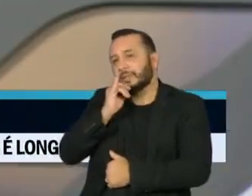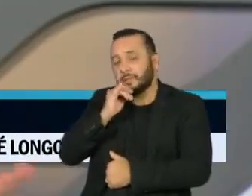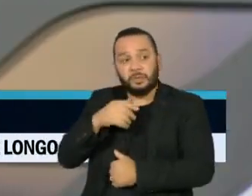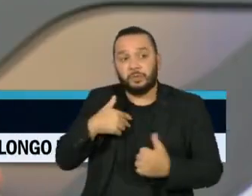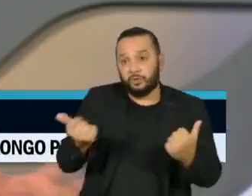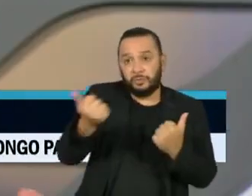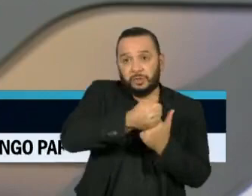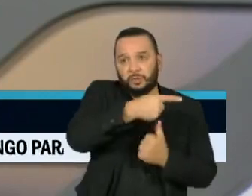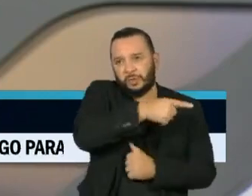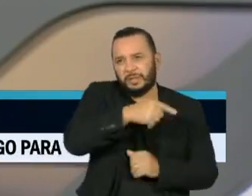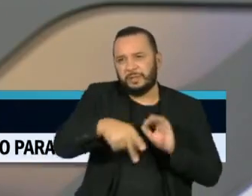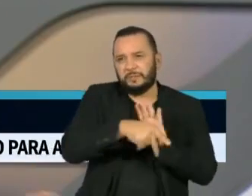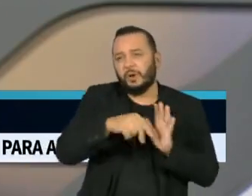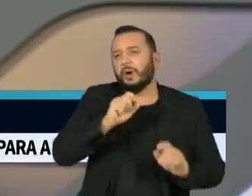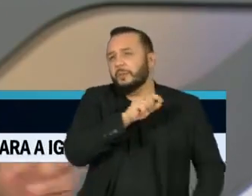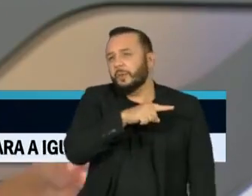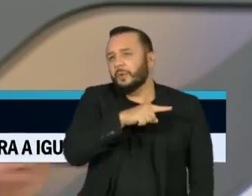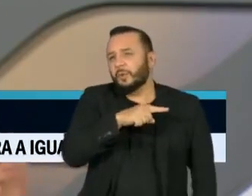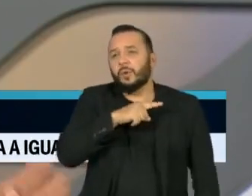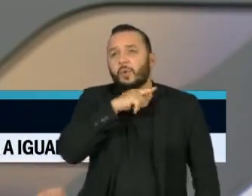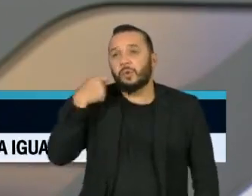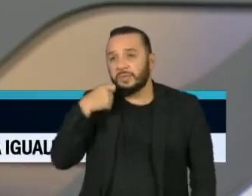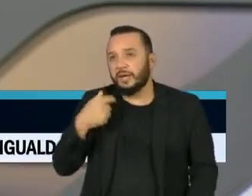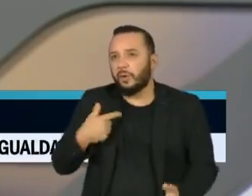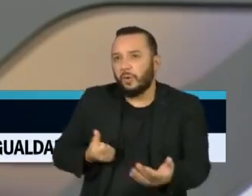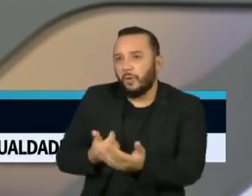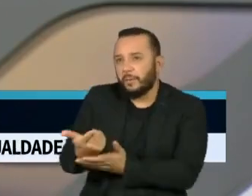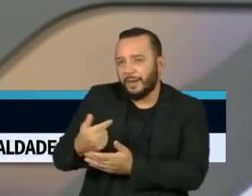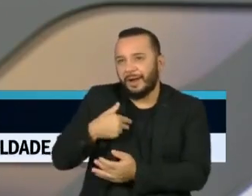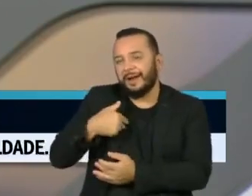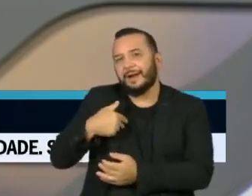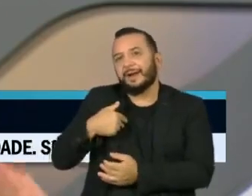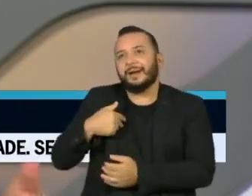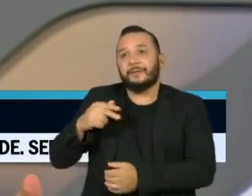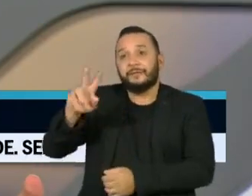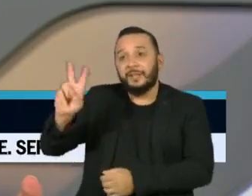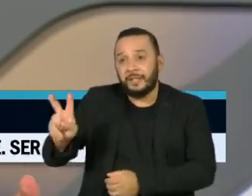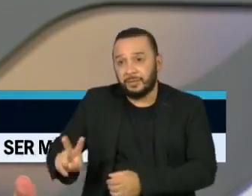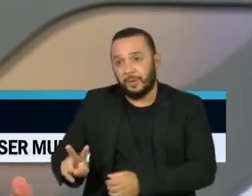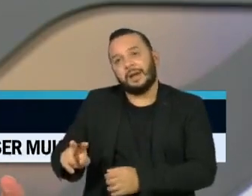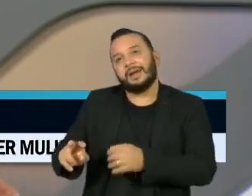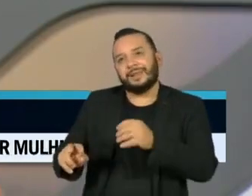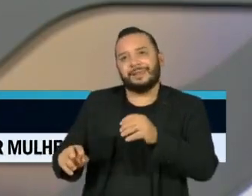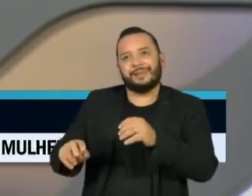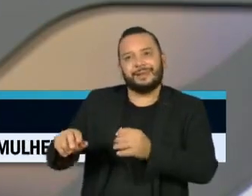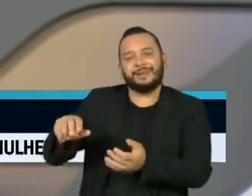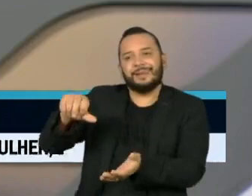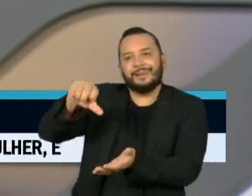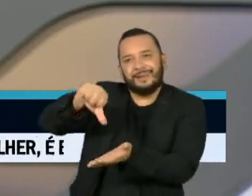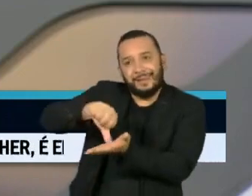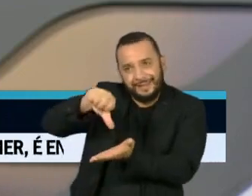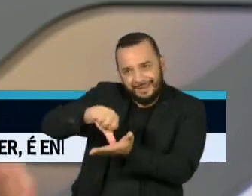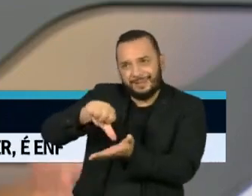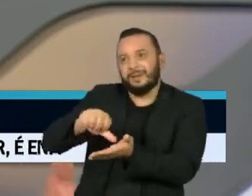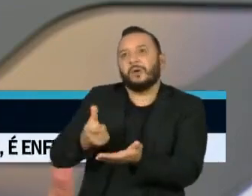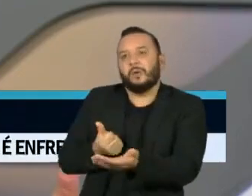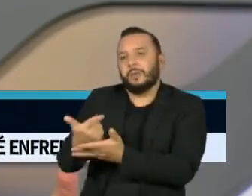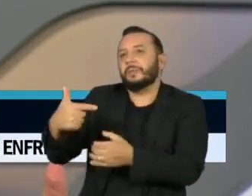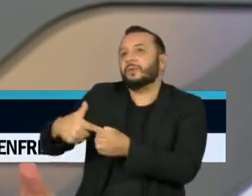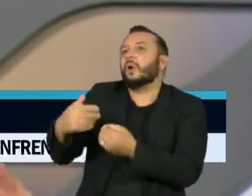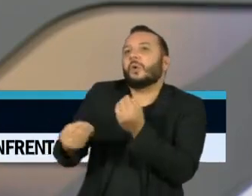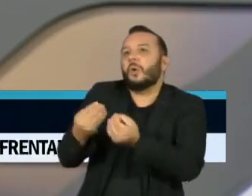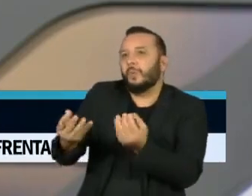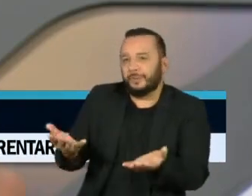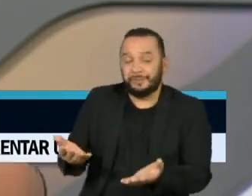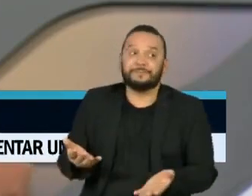Essa é outra questão, outro jogo aqui no xadrez que acontece nesse processo. Há alguns